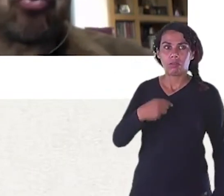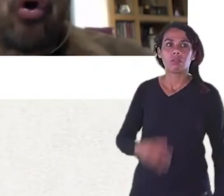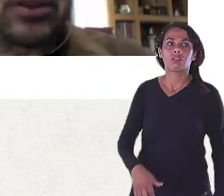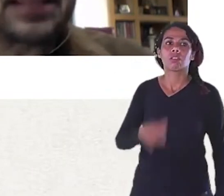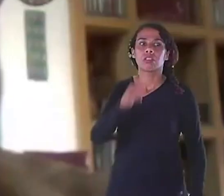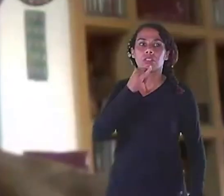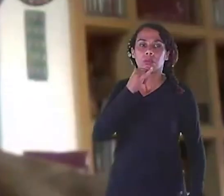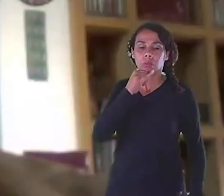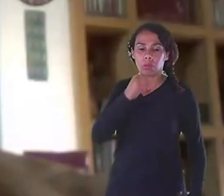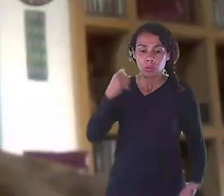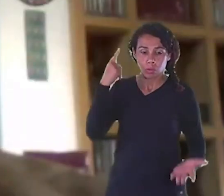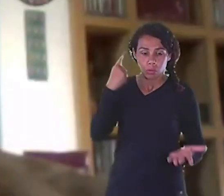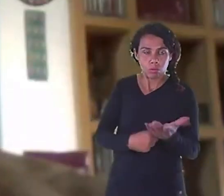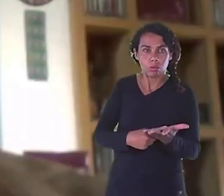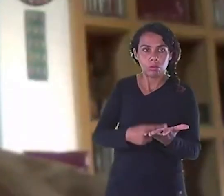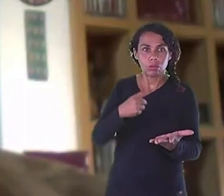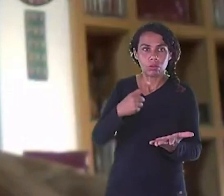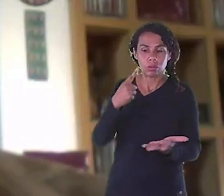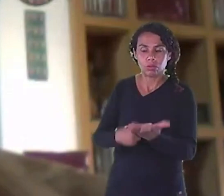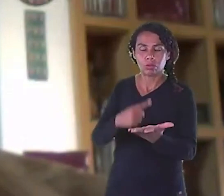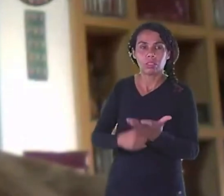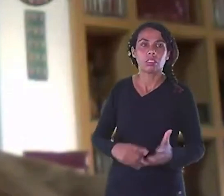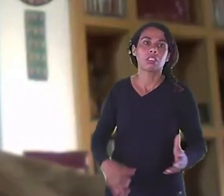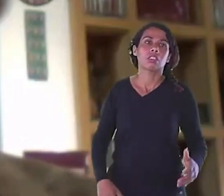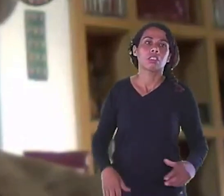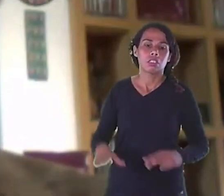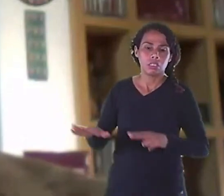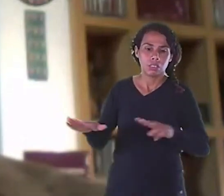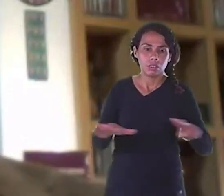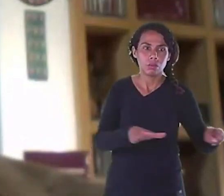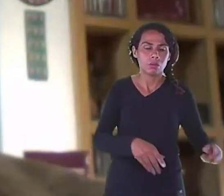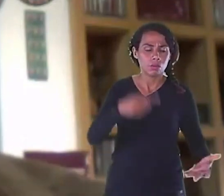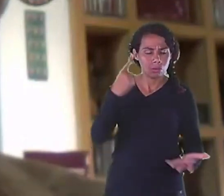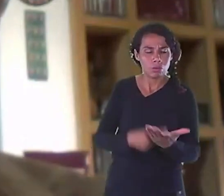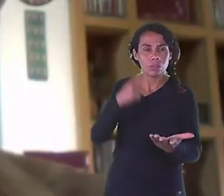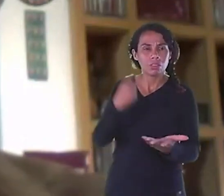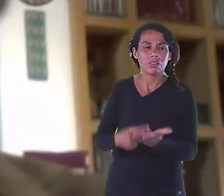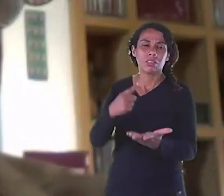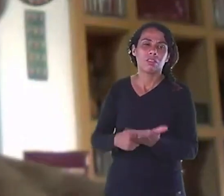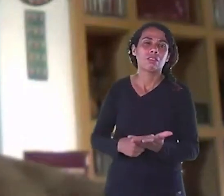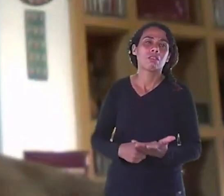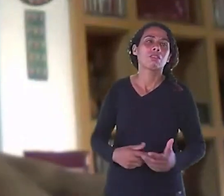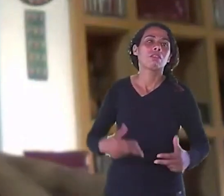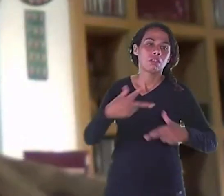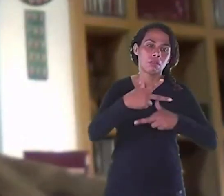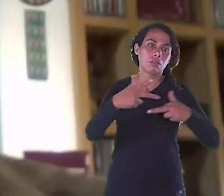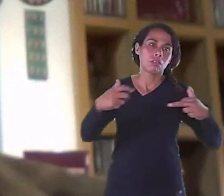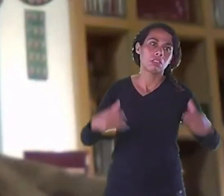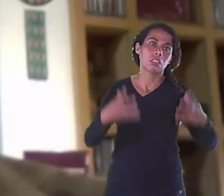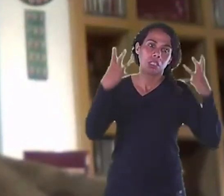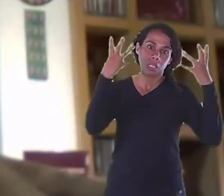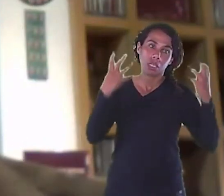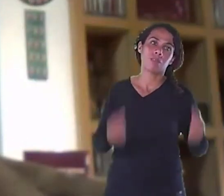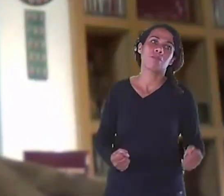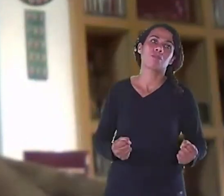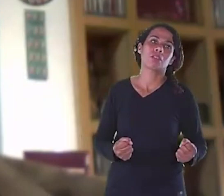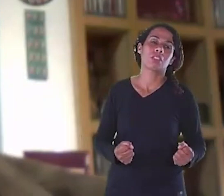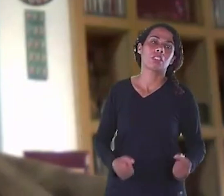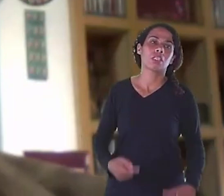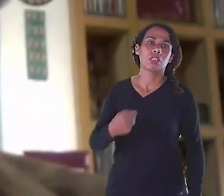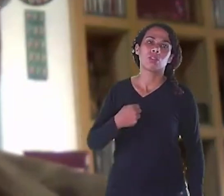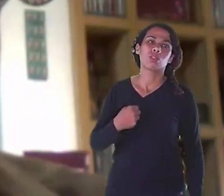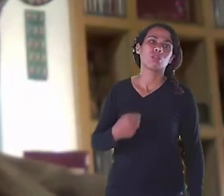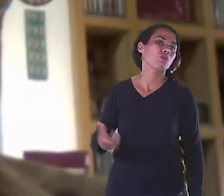Toda semana Tem um convite De banca online No Brasil Ou uma palestra Para algum curso De design Ou de arquitetura